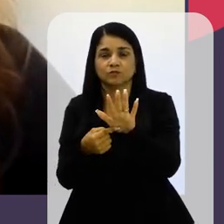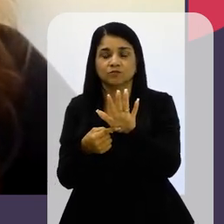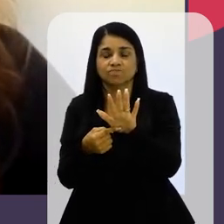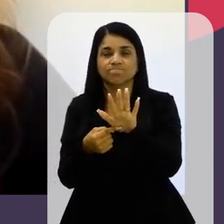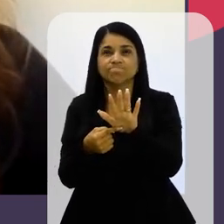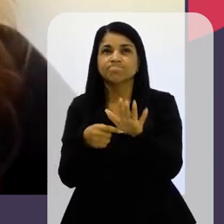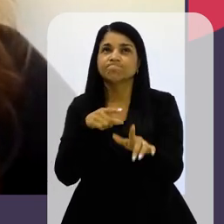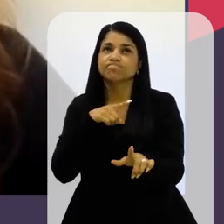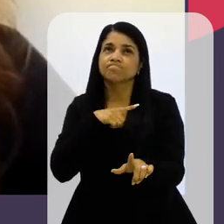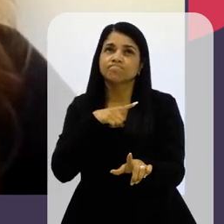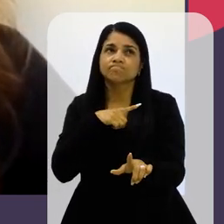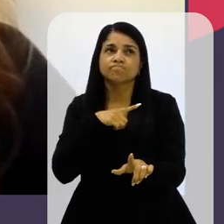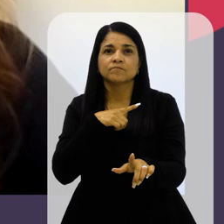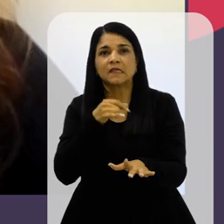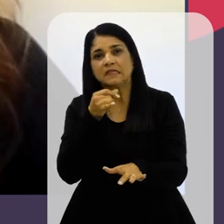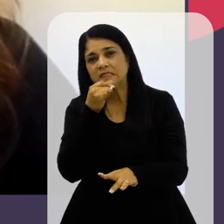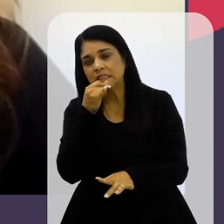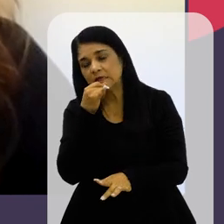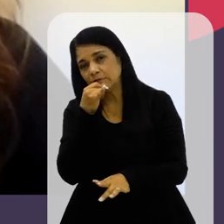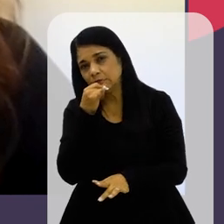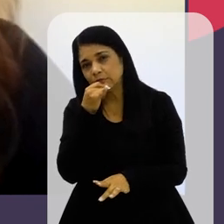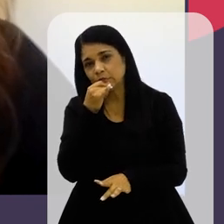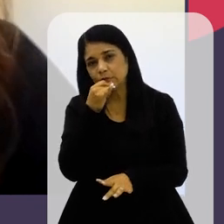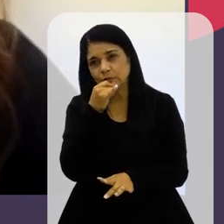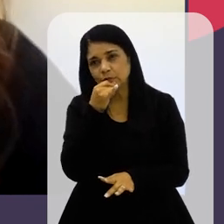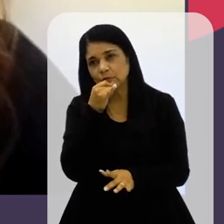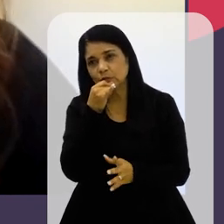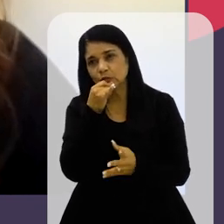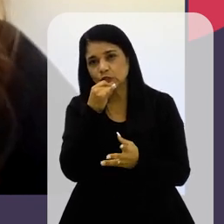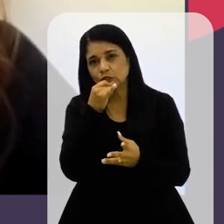Ele tem Por exemplo